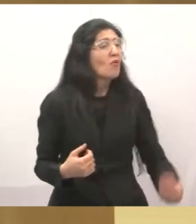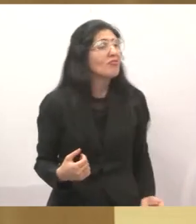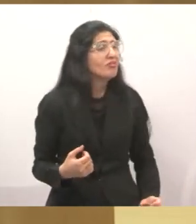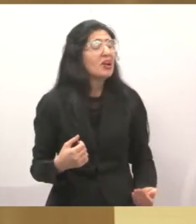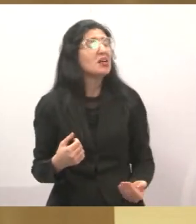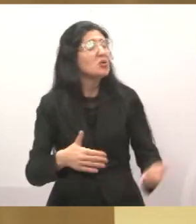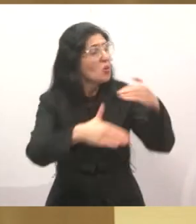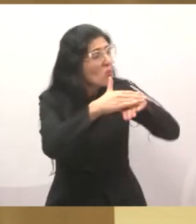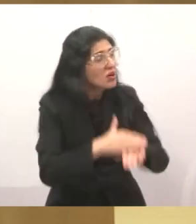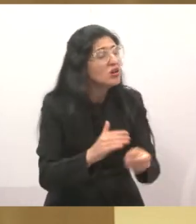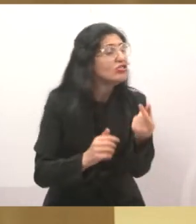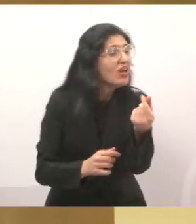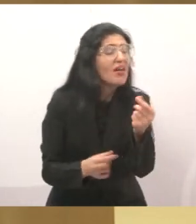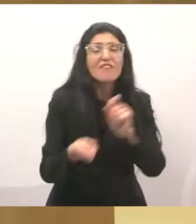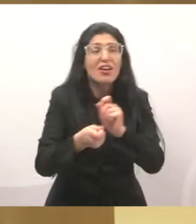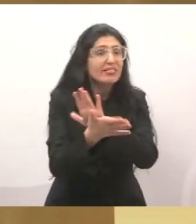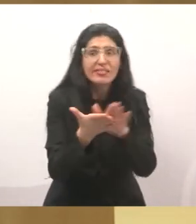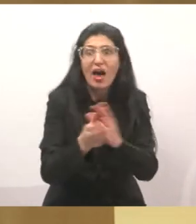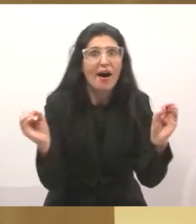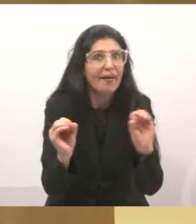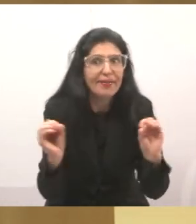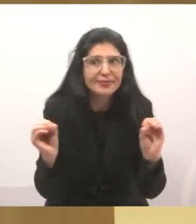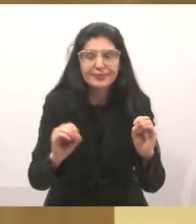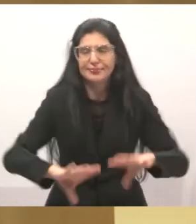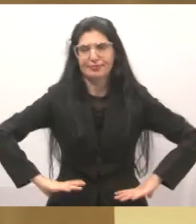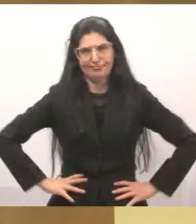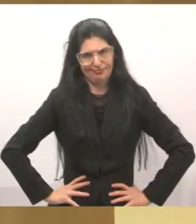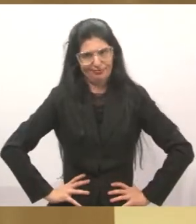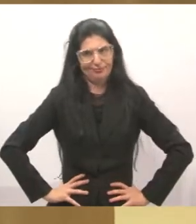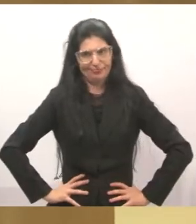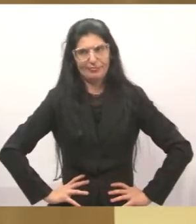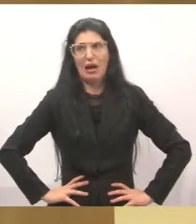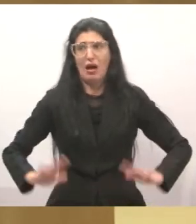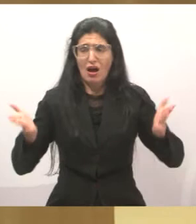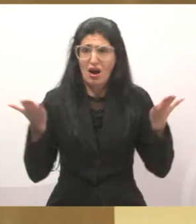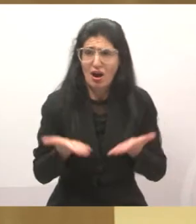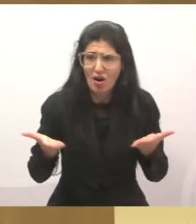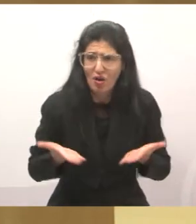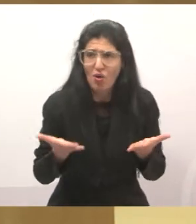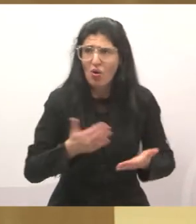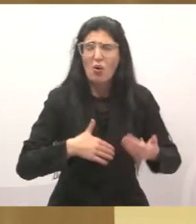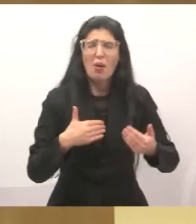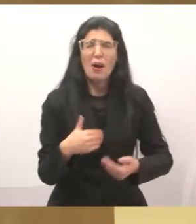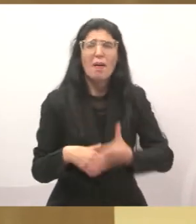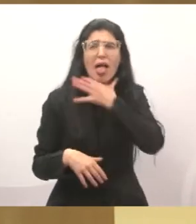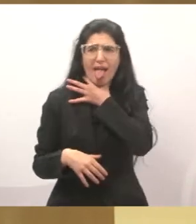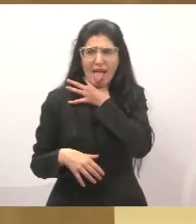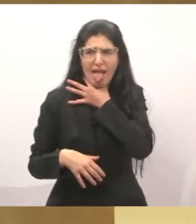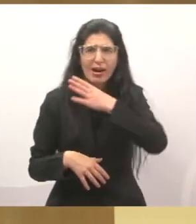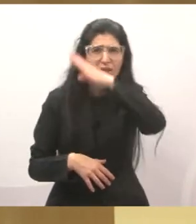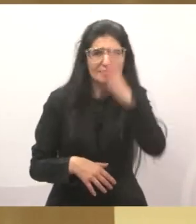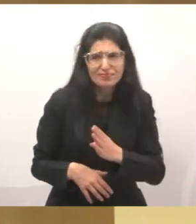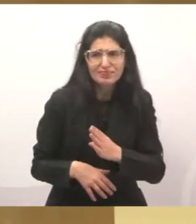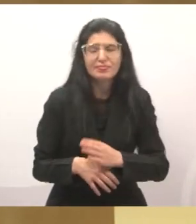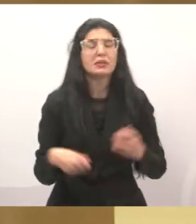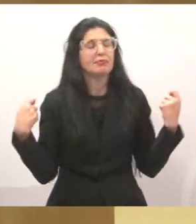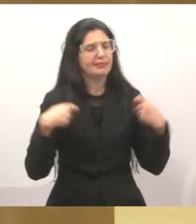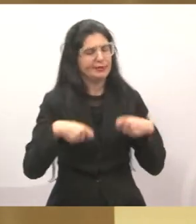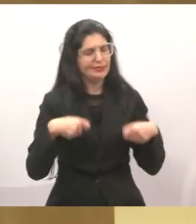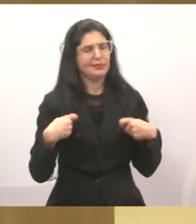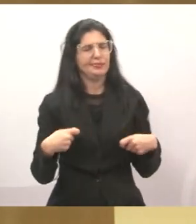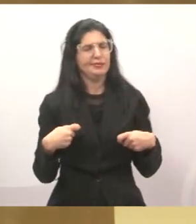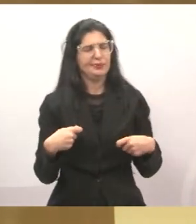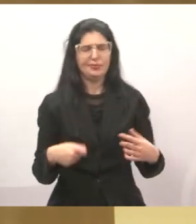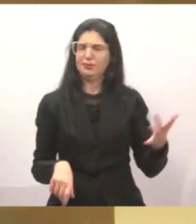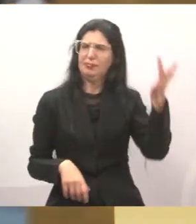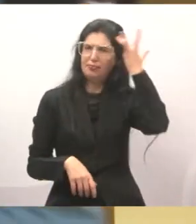para economizar recursos? Nós estamos vivendo num momento excepcional, onde a gente espera o bom senso. Mas é